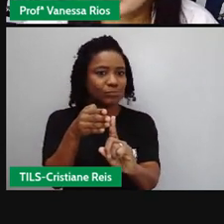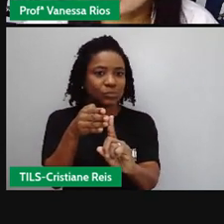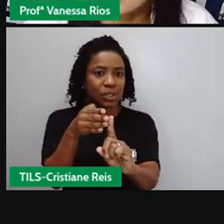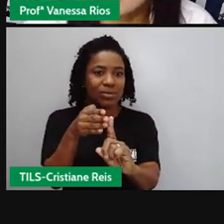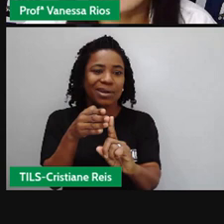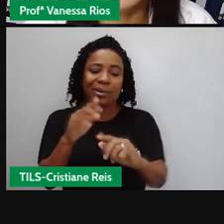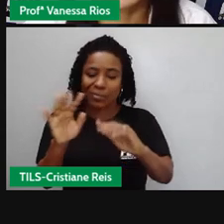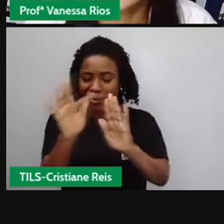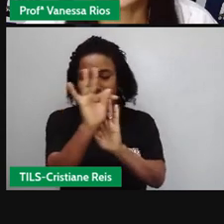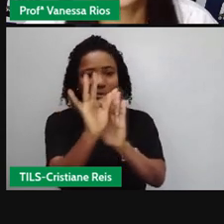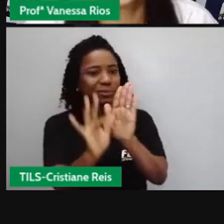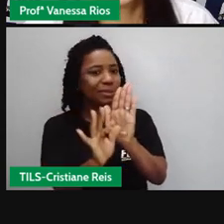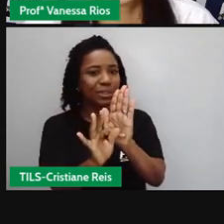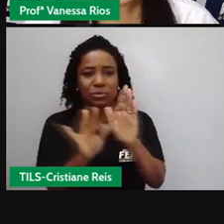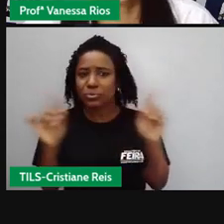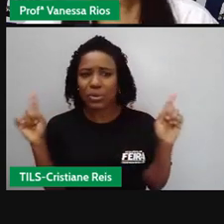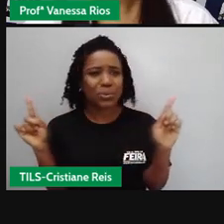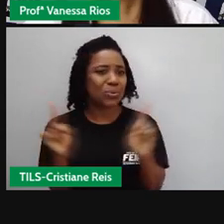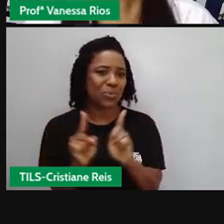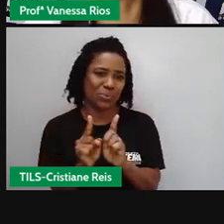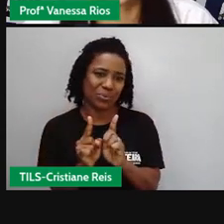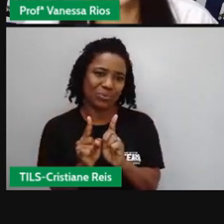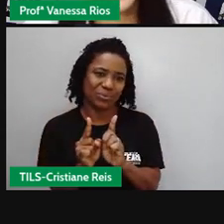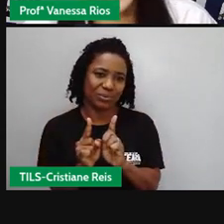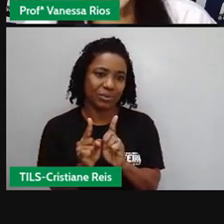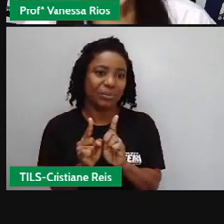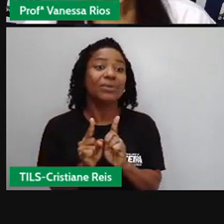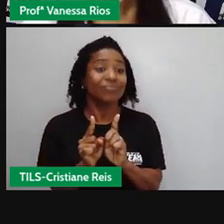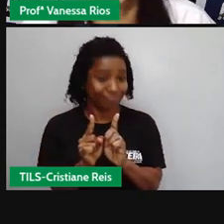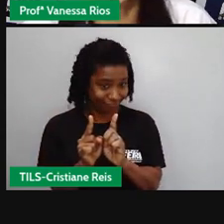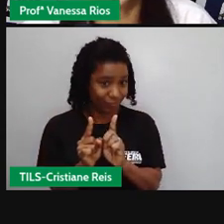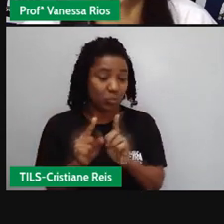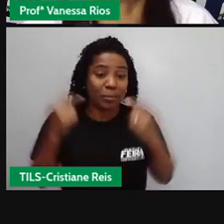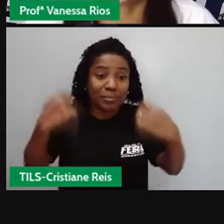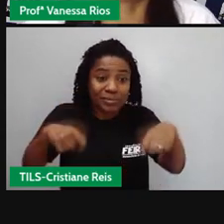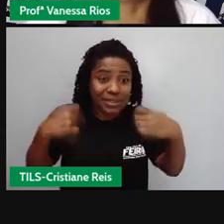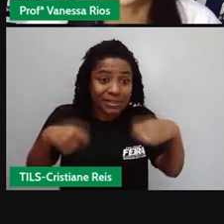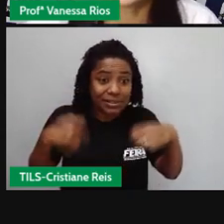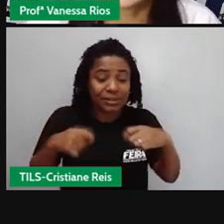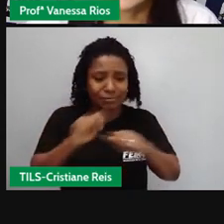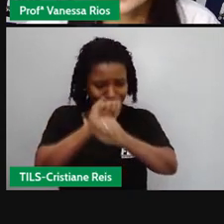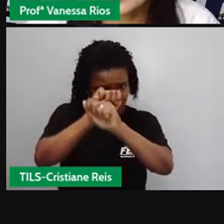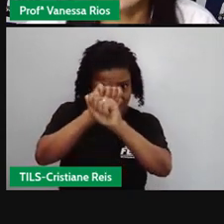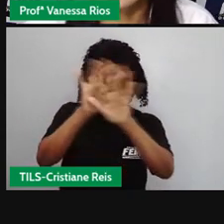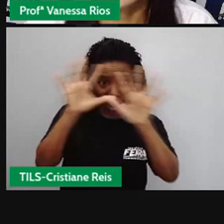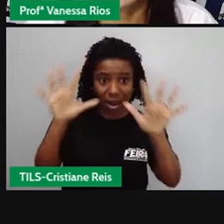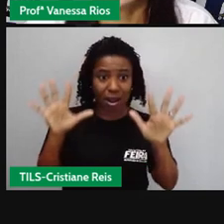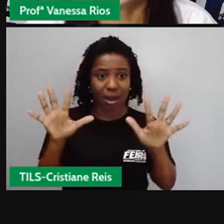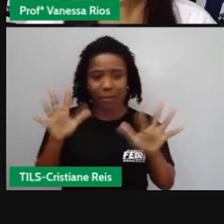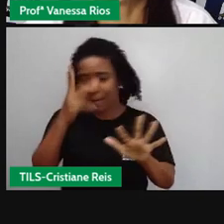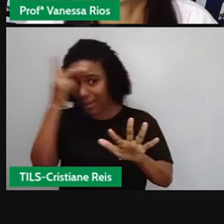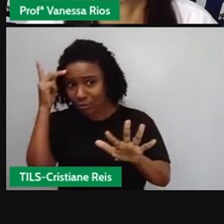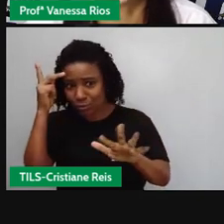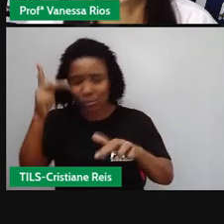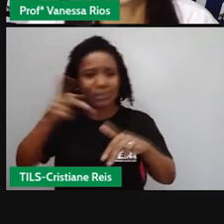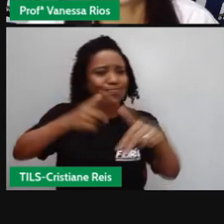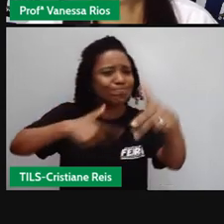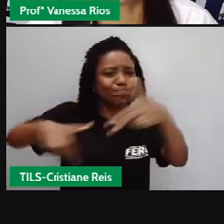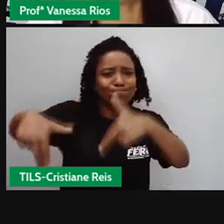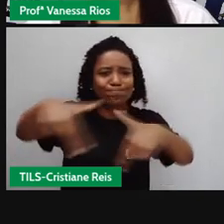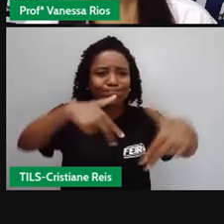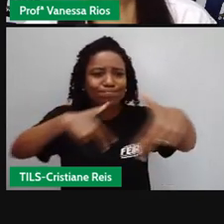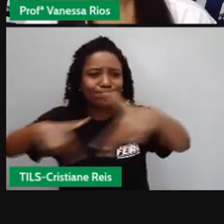compreendidos, né, com um público variado. E por abordar também assuntos simples do cotidiano, né?